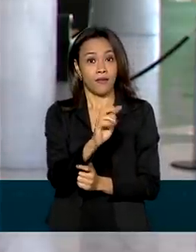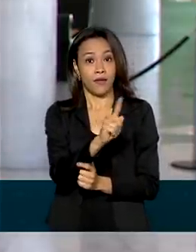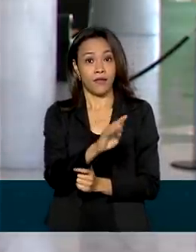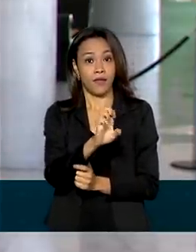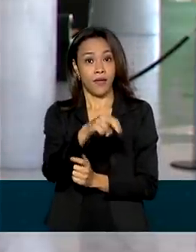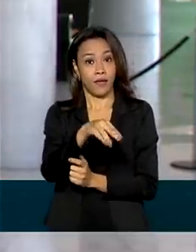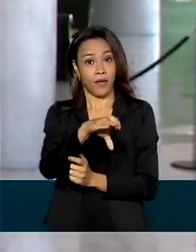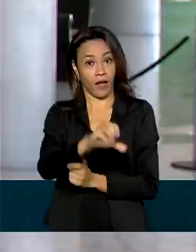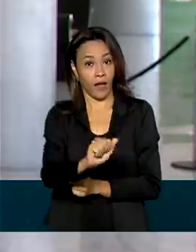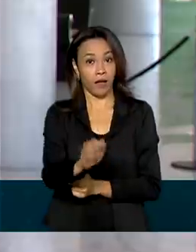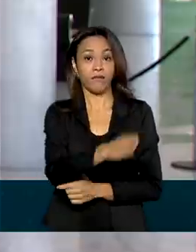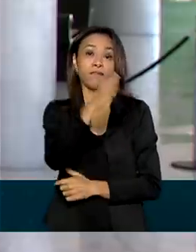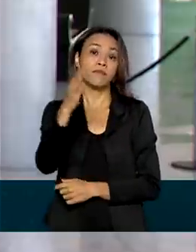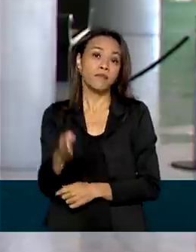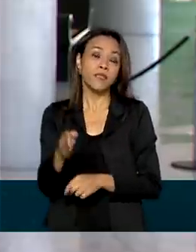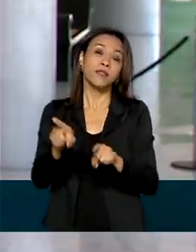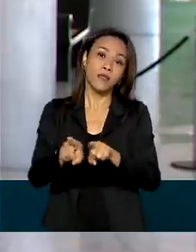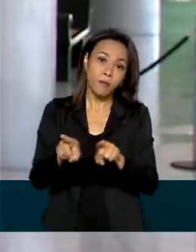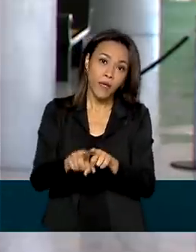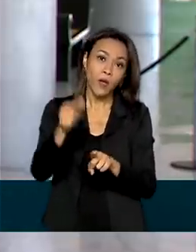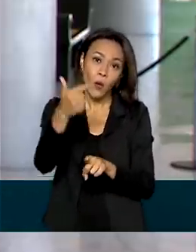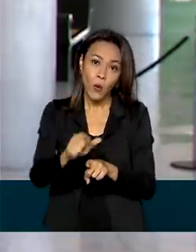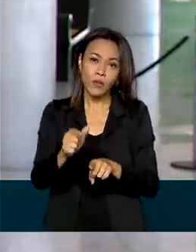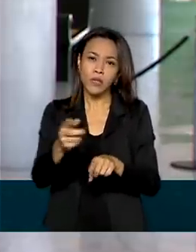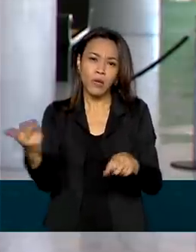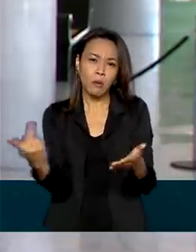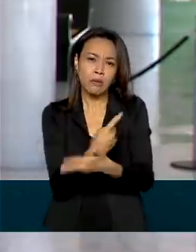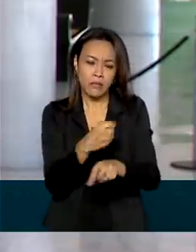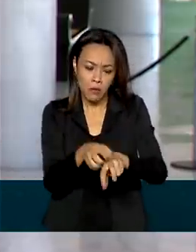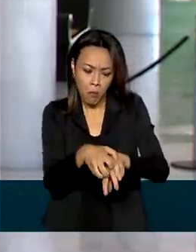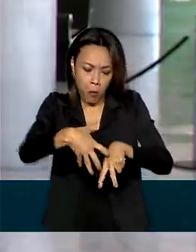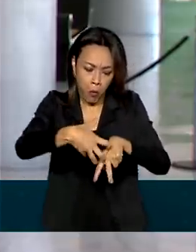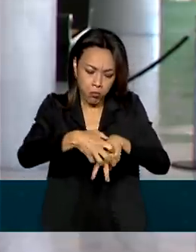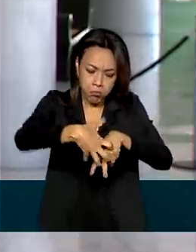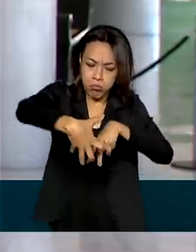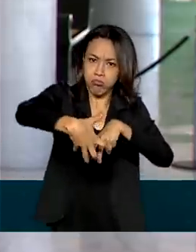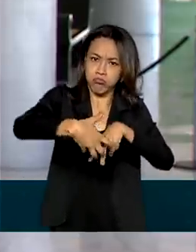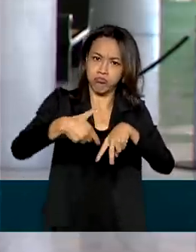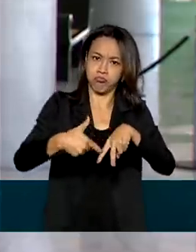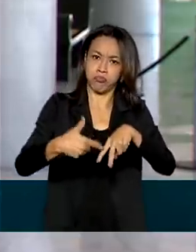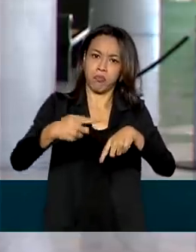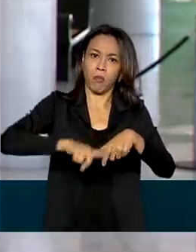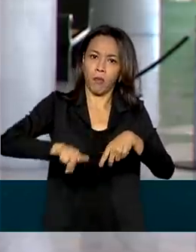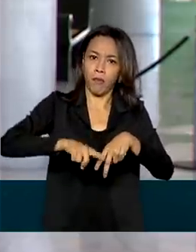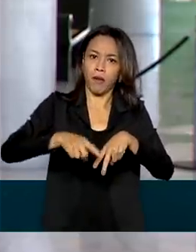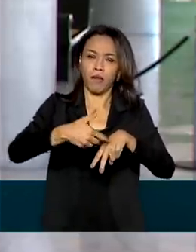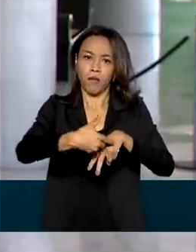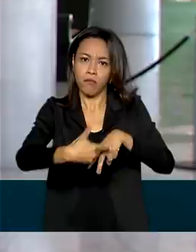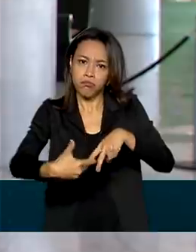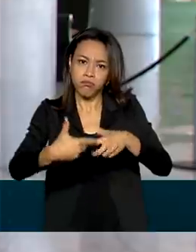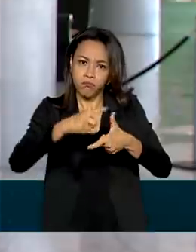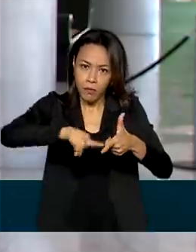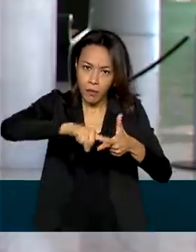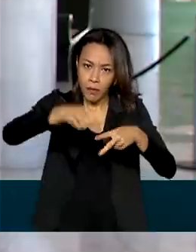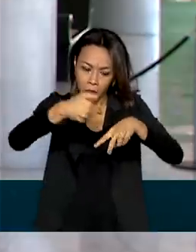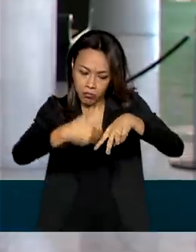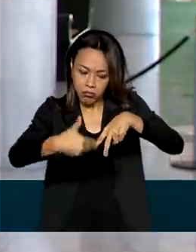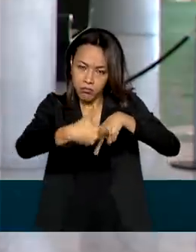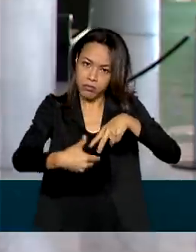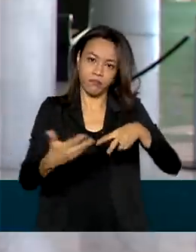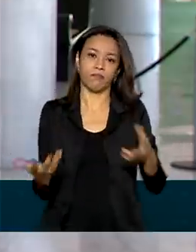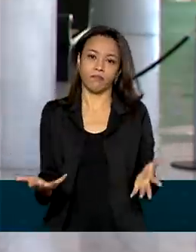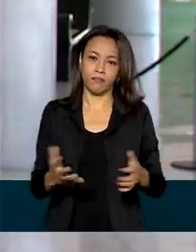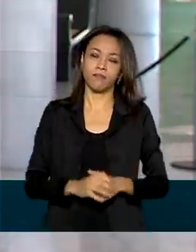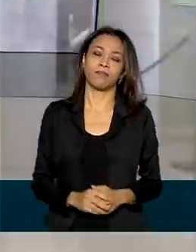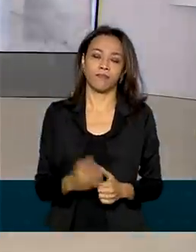também eventos raros, casos raros de trombose. Segundo a pasta, benefícios da vacina superam e muito os potenciais riscos.